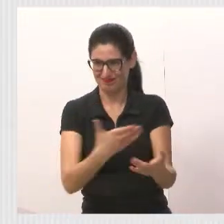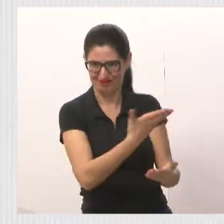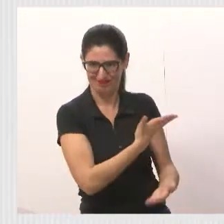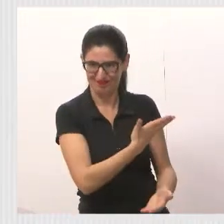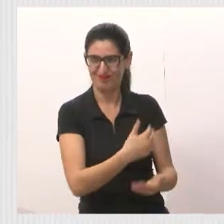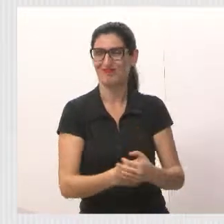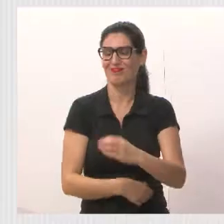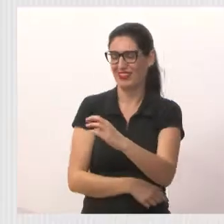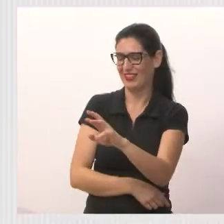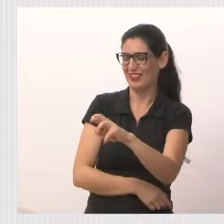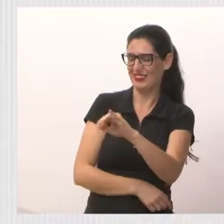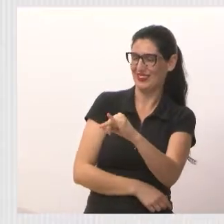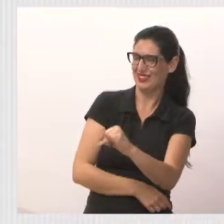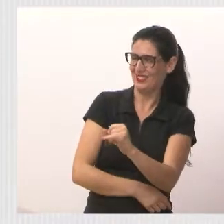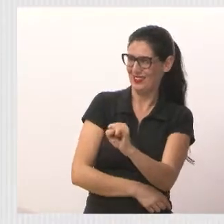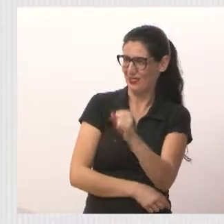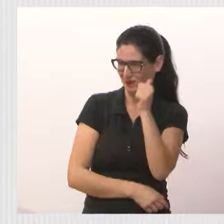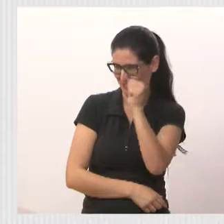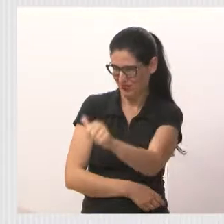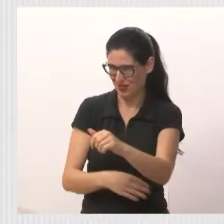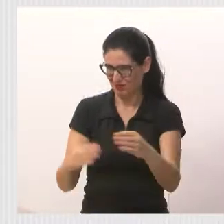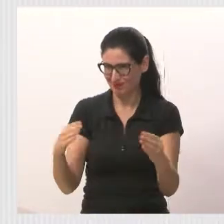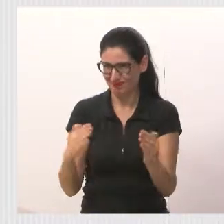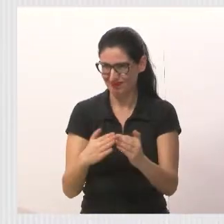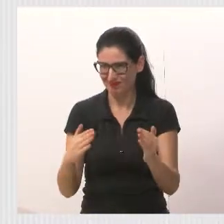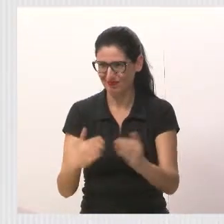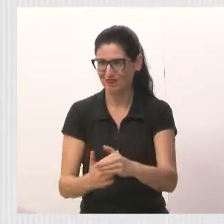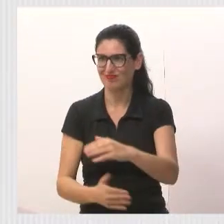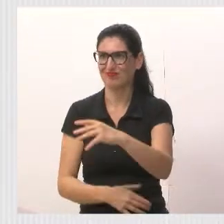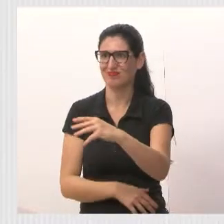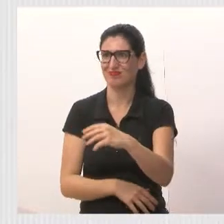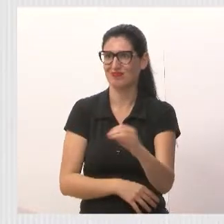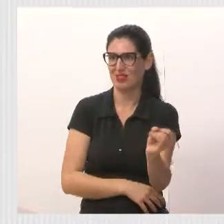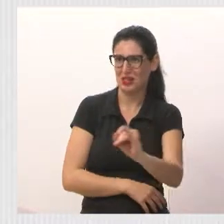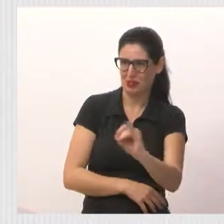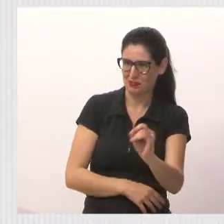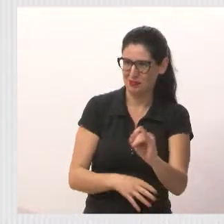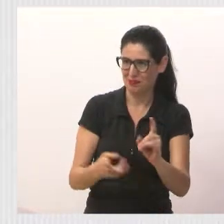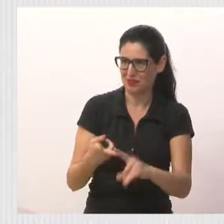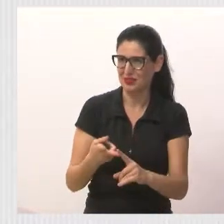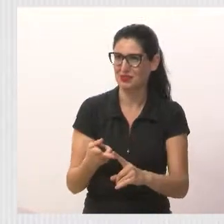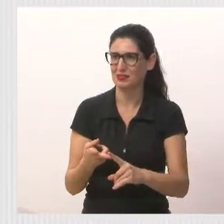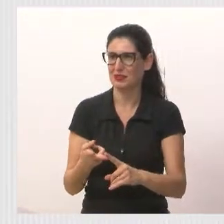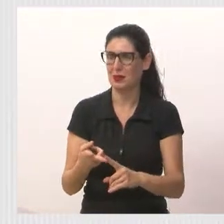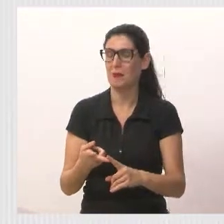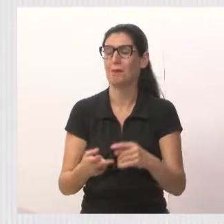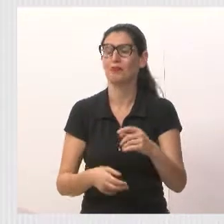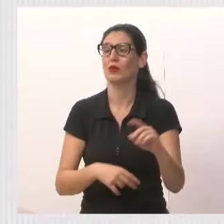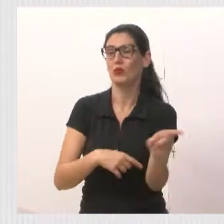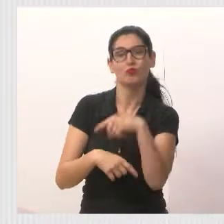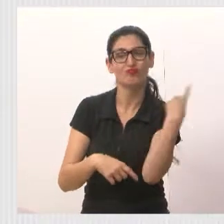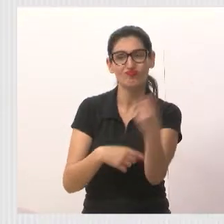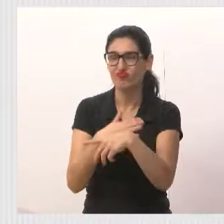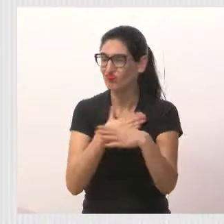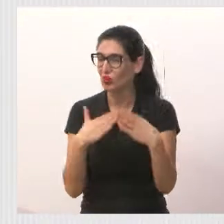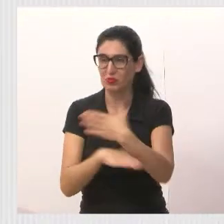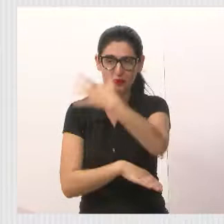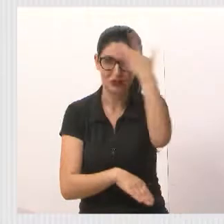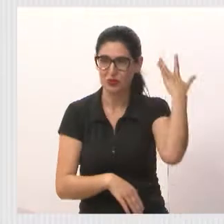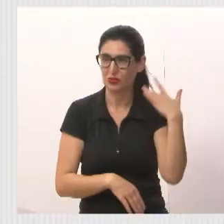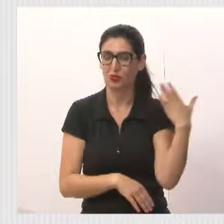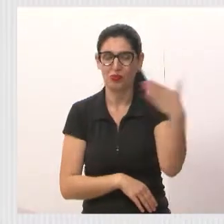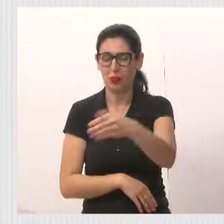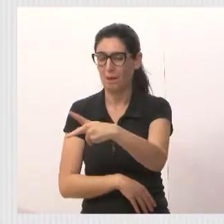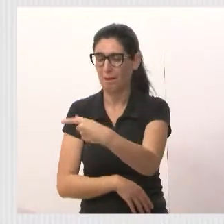lá, a Cris, que mora lá no Parque Santo Antônio, e a irmã, e os gestores lá, todo mundo está lá para dar